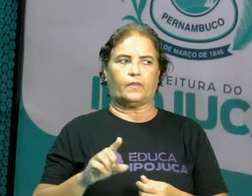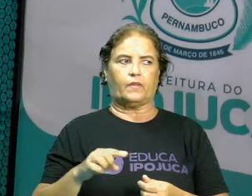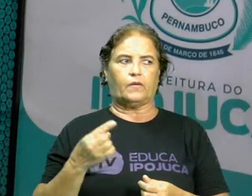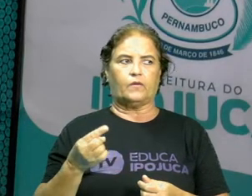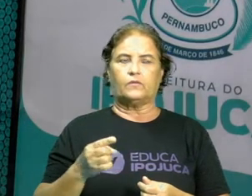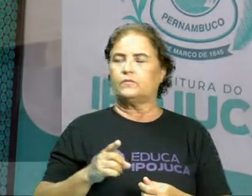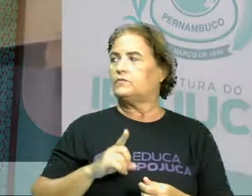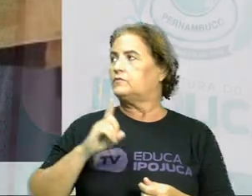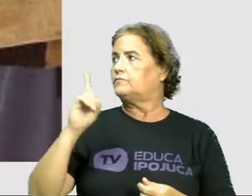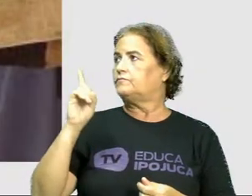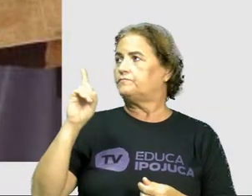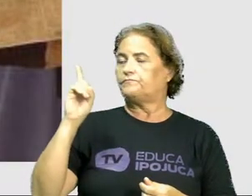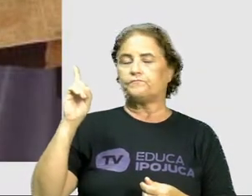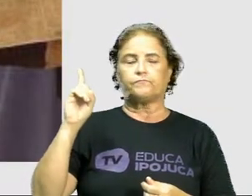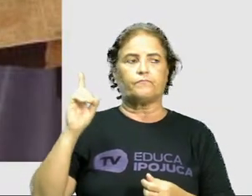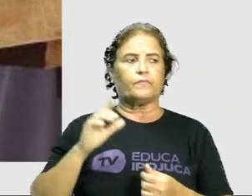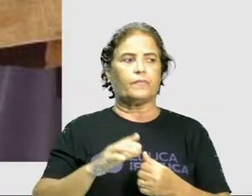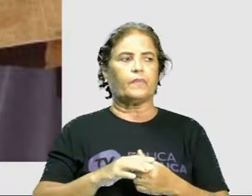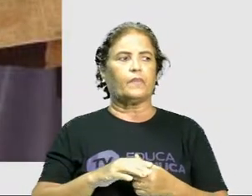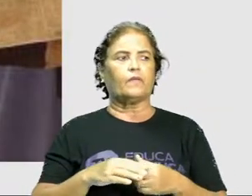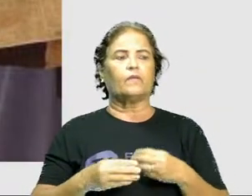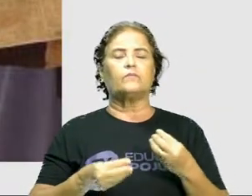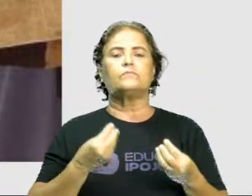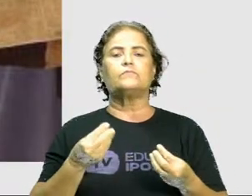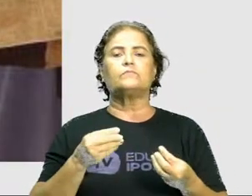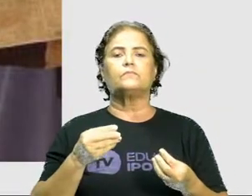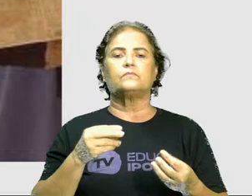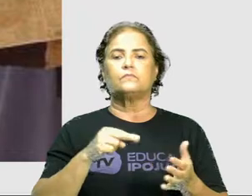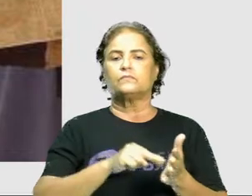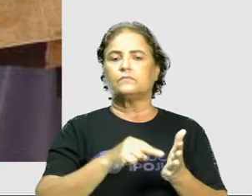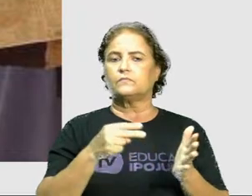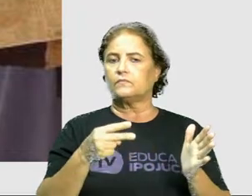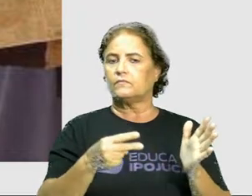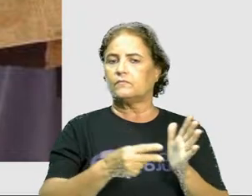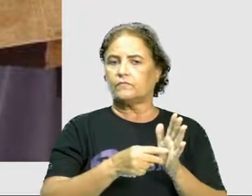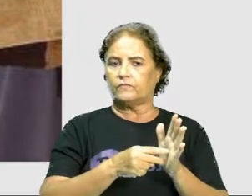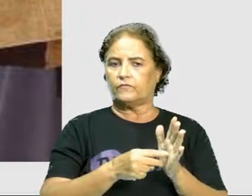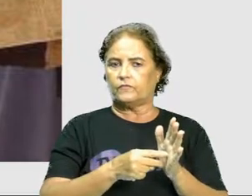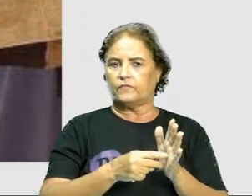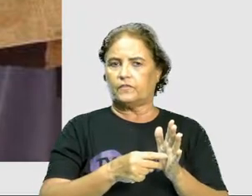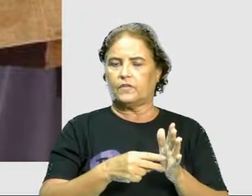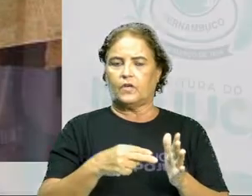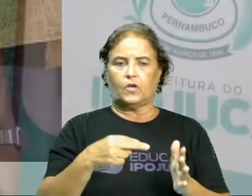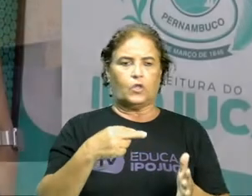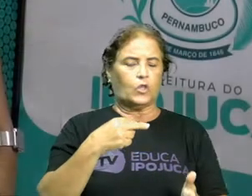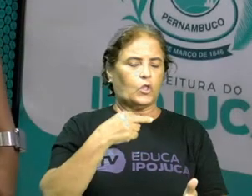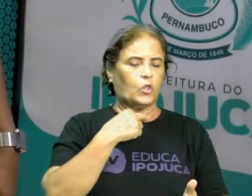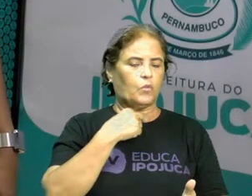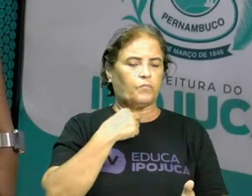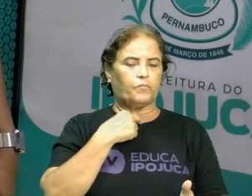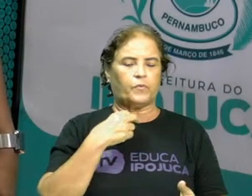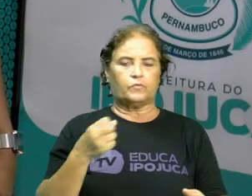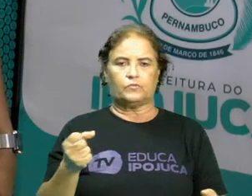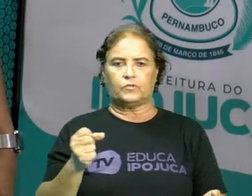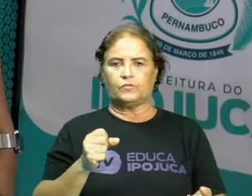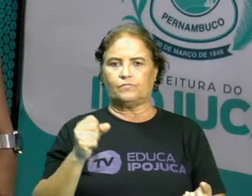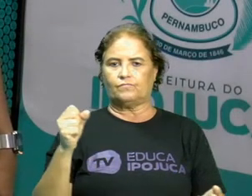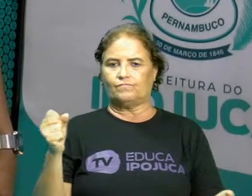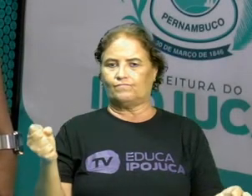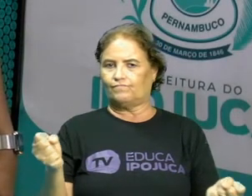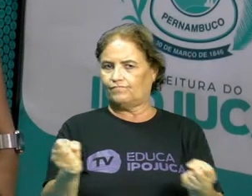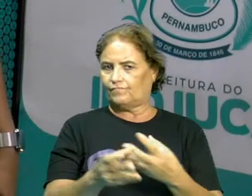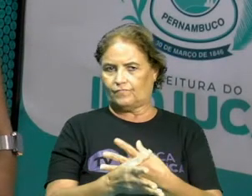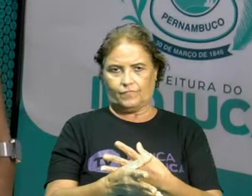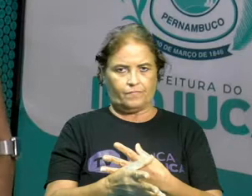indestrutibilidade. O é que isso quer dizer? Quer dizer que eu não posso destruir a matéria. Eu posso